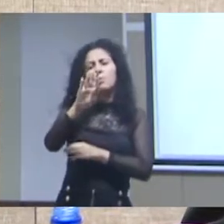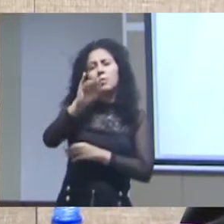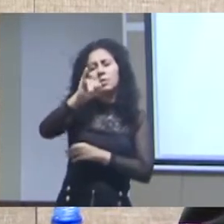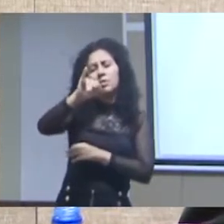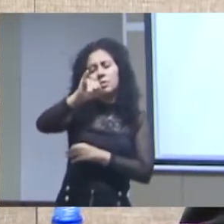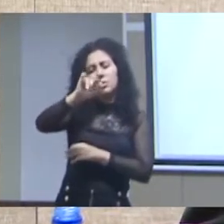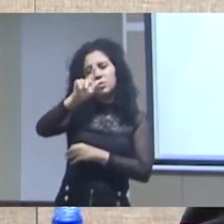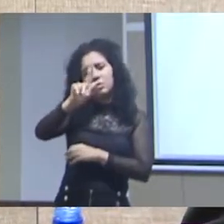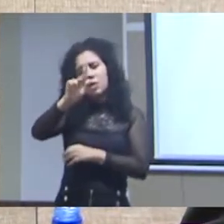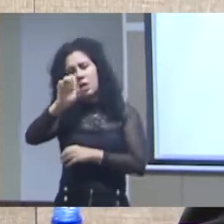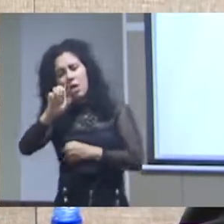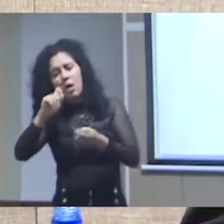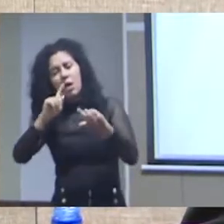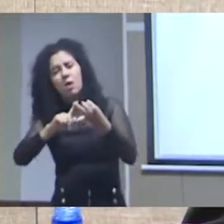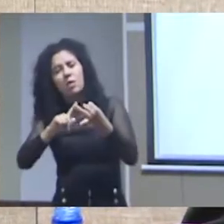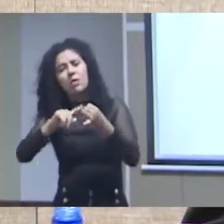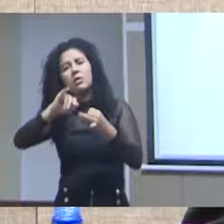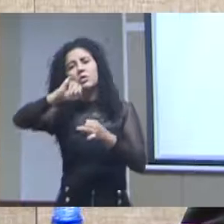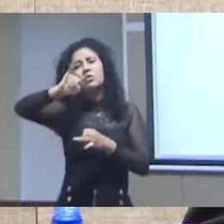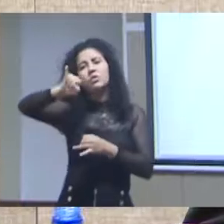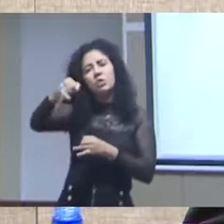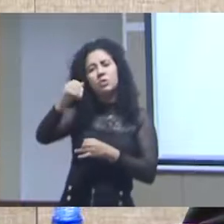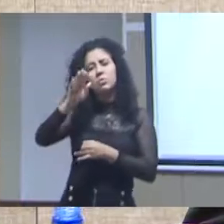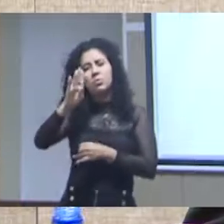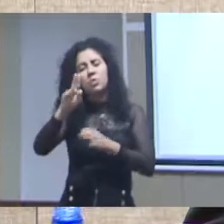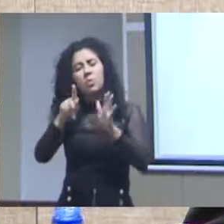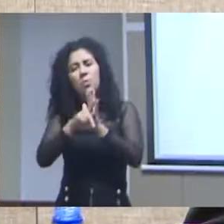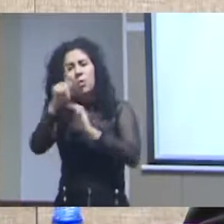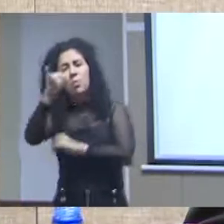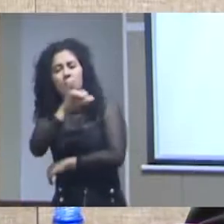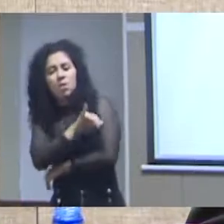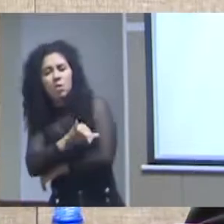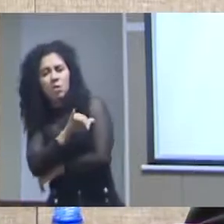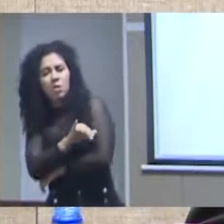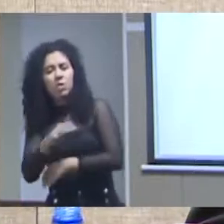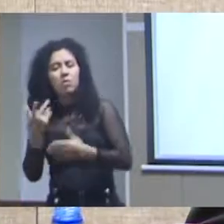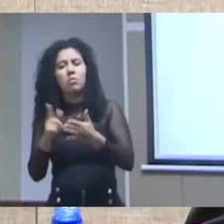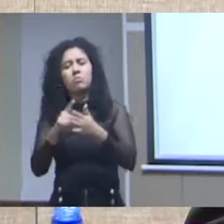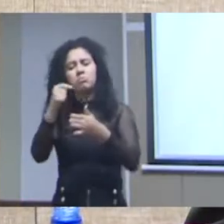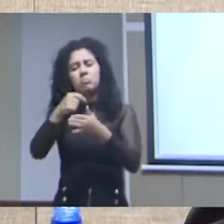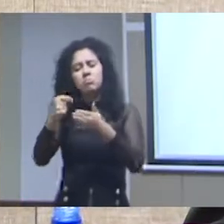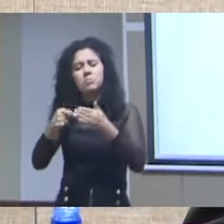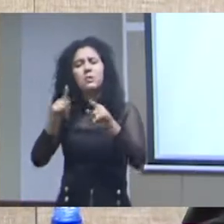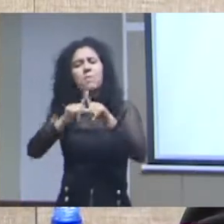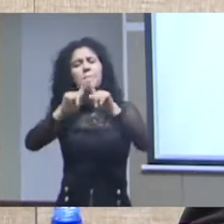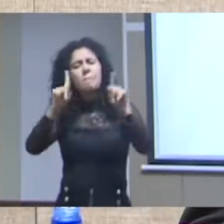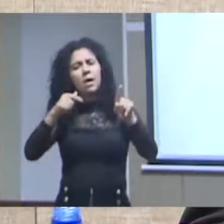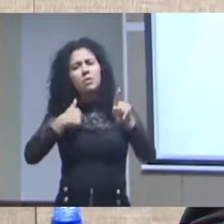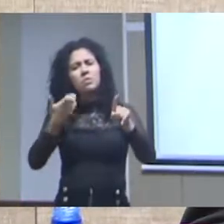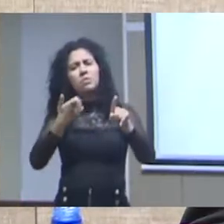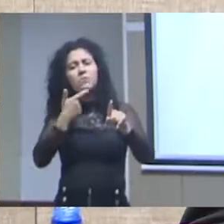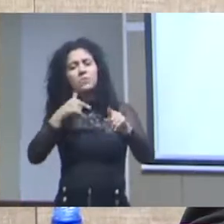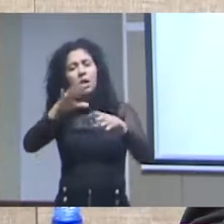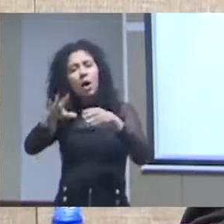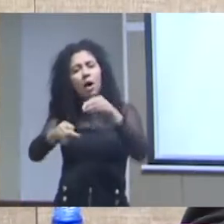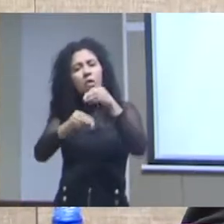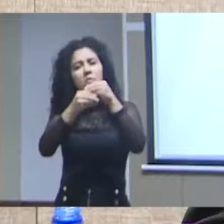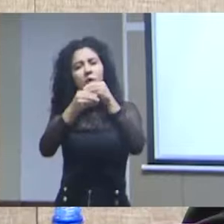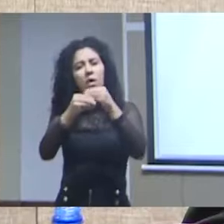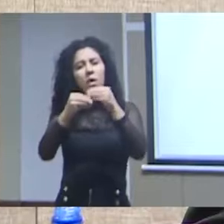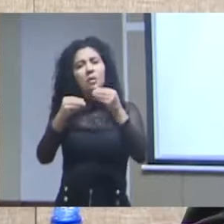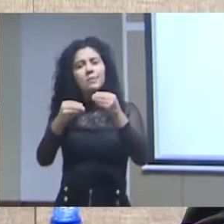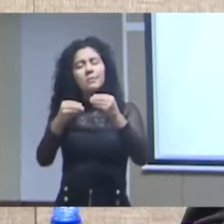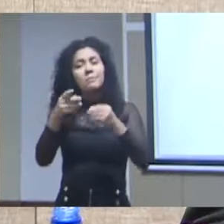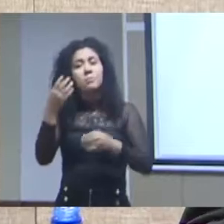a meu ver é de que a digitalização traz uma